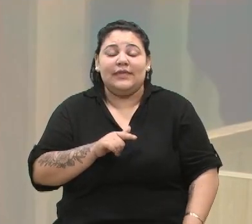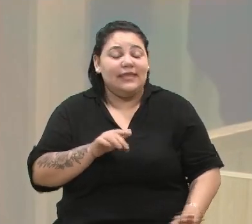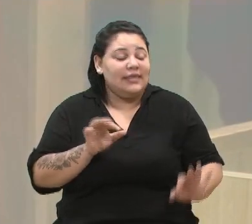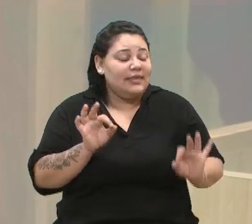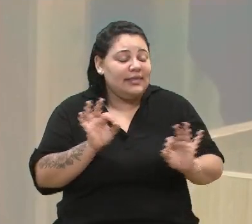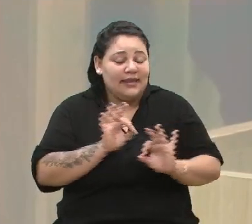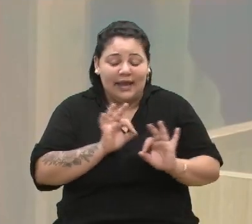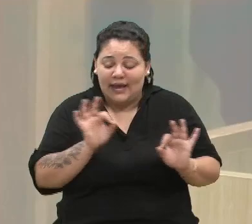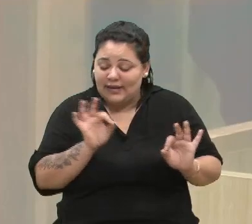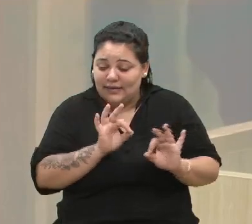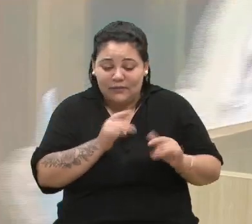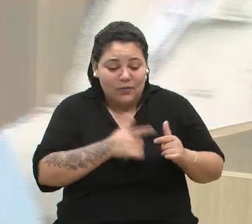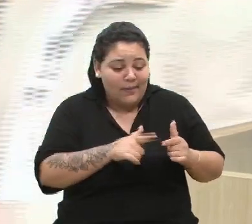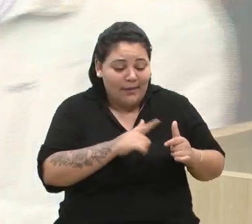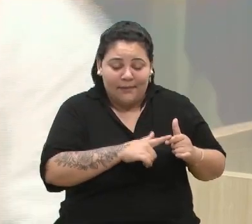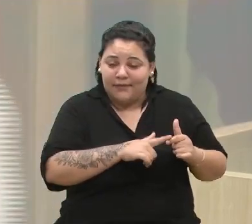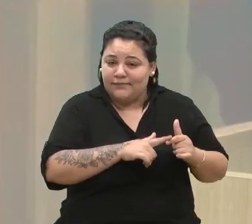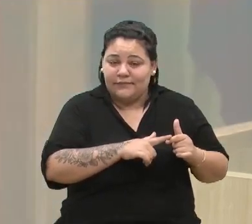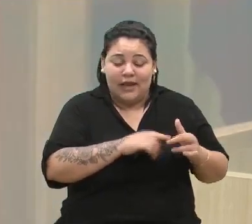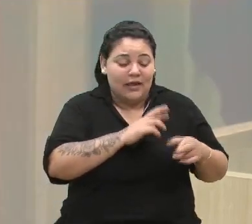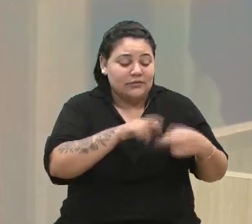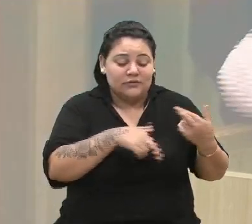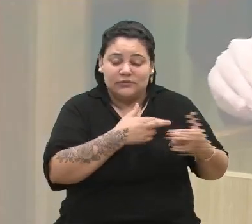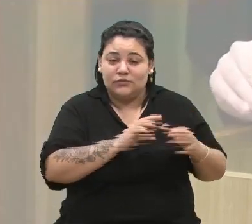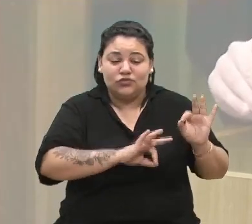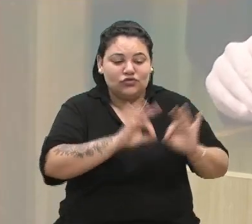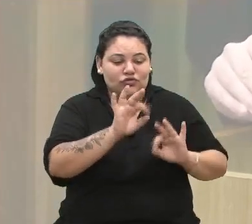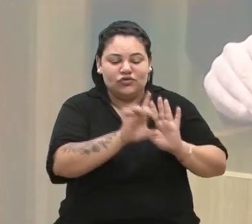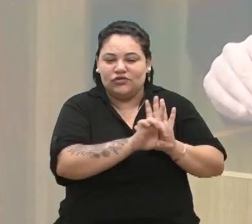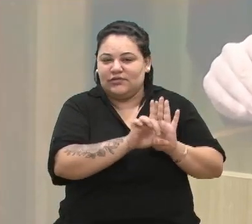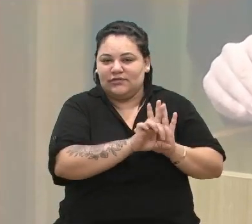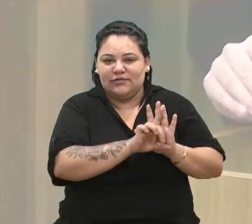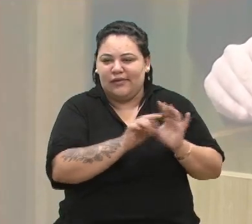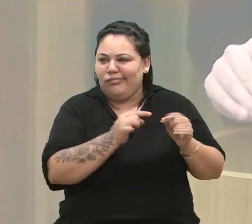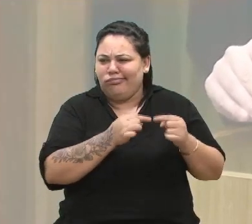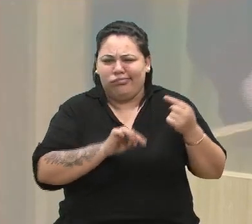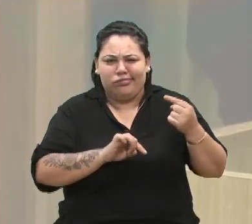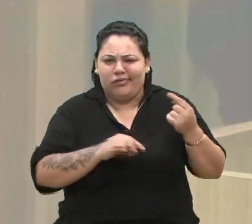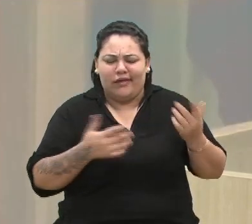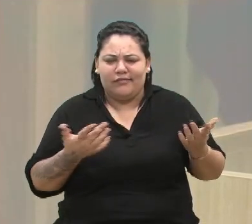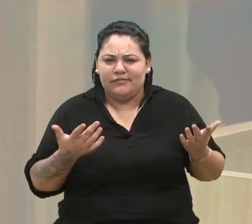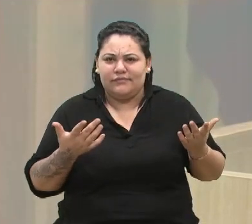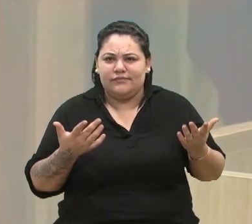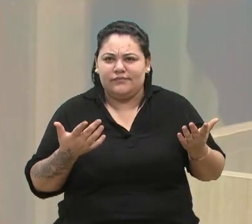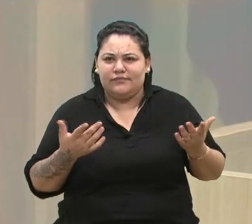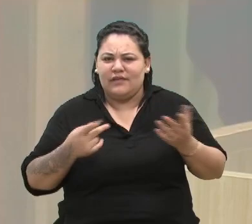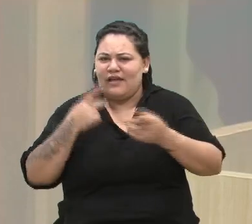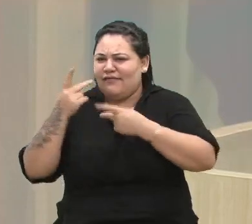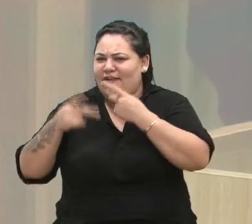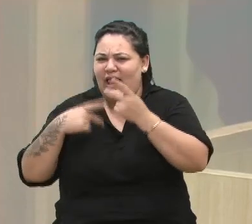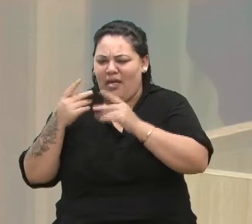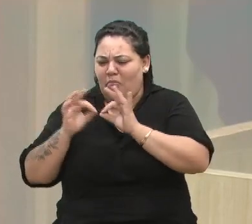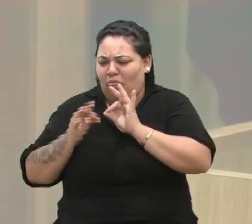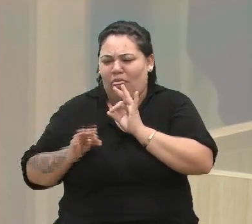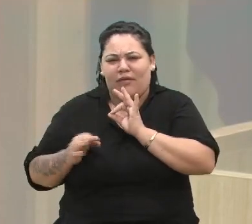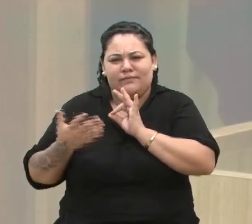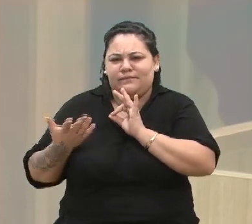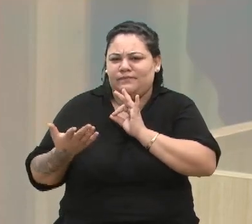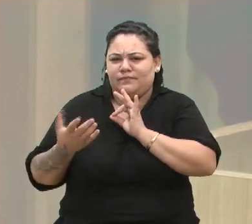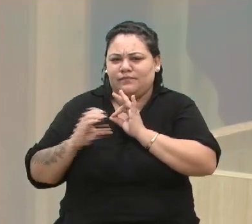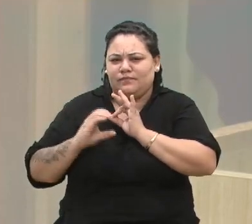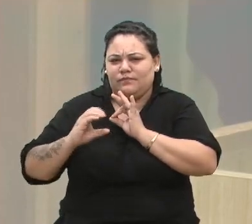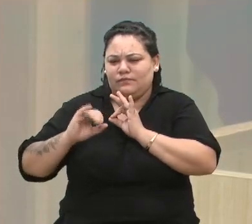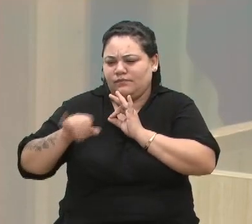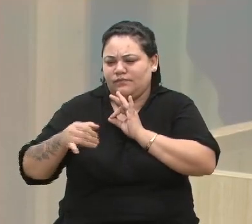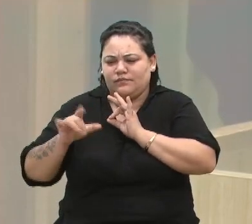ver com o tema do projeto de lei. Nada a ver. A argumentação do IGAM-DPM e CCJ dessa